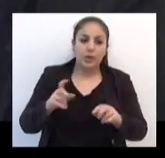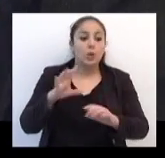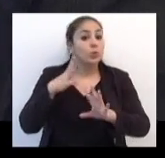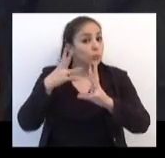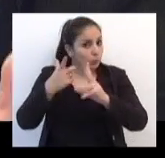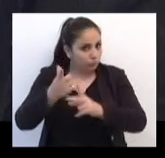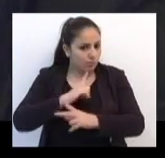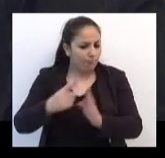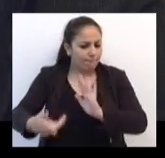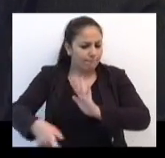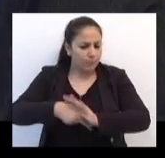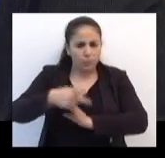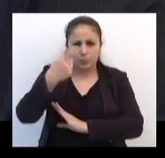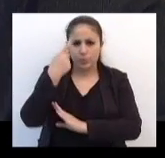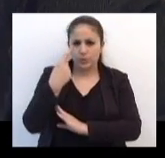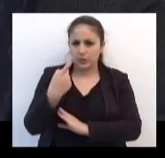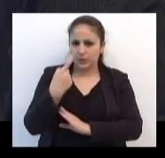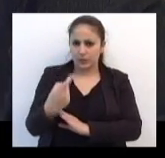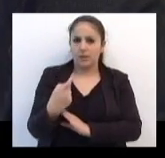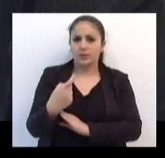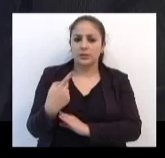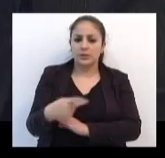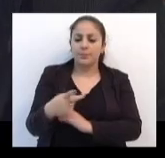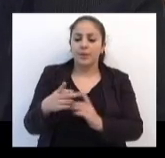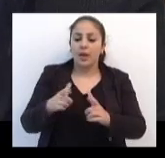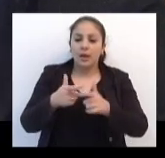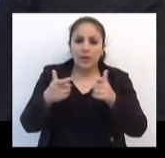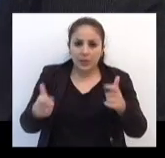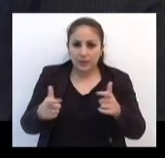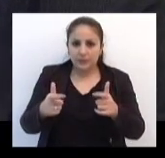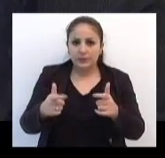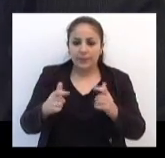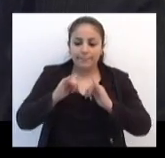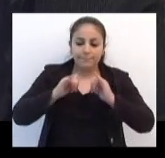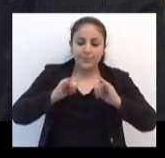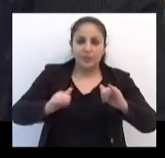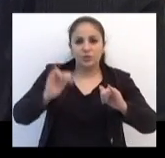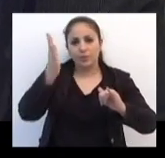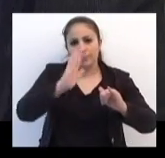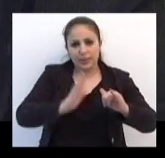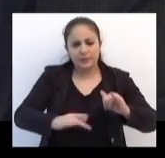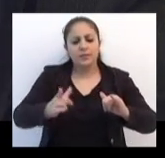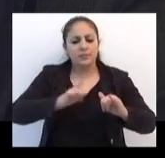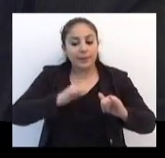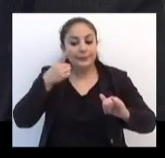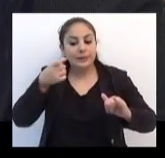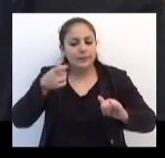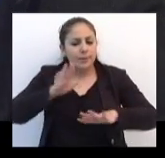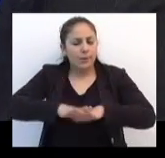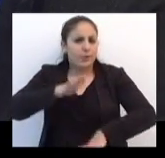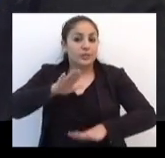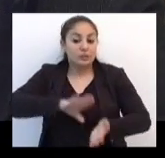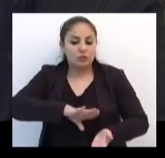Tudo tem seus interesses. E a grande mídia brasileira tem o interesse maior de tirar o Partido dos Trabalhadores do governo